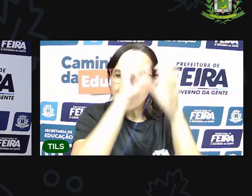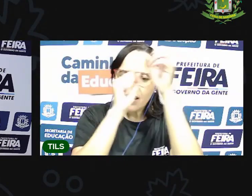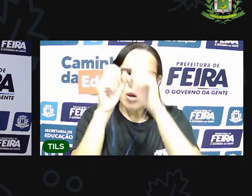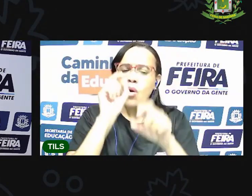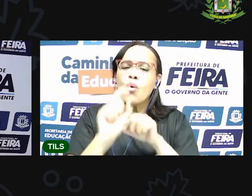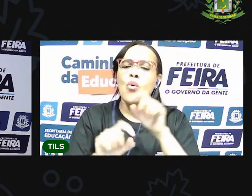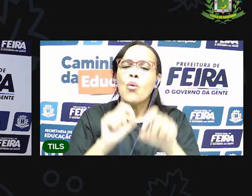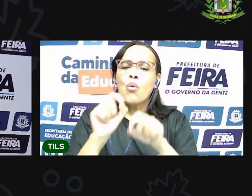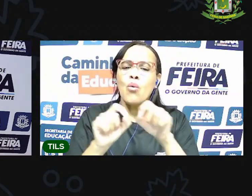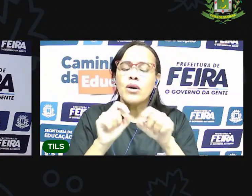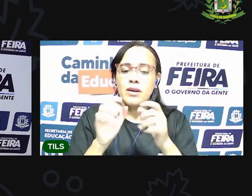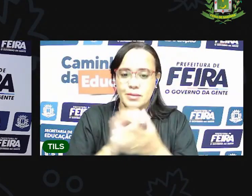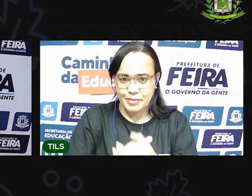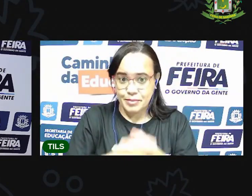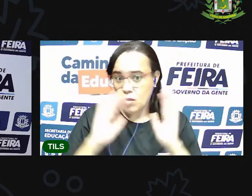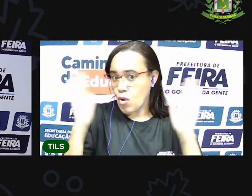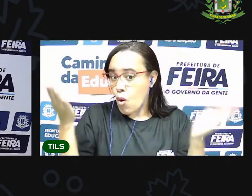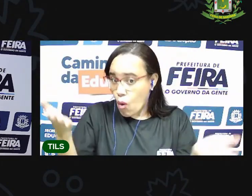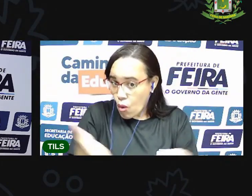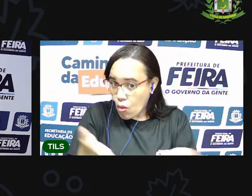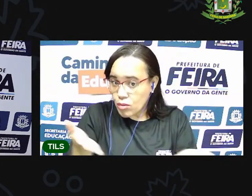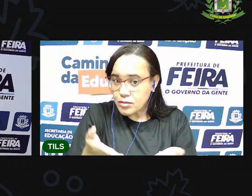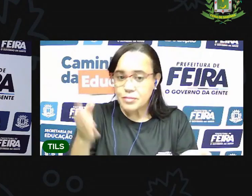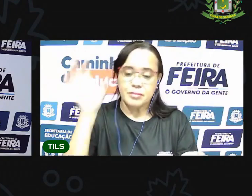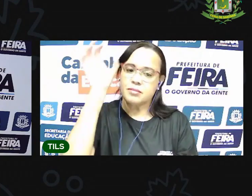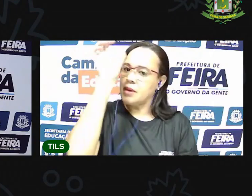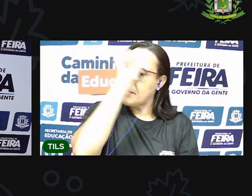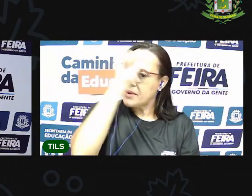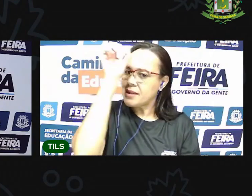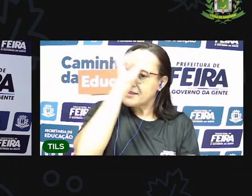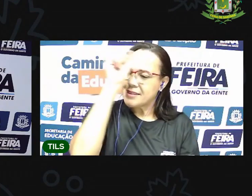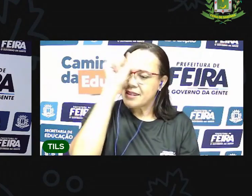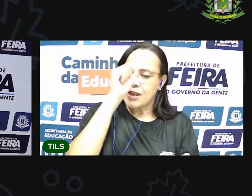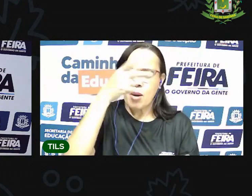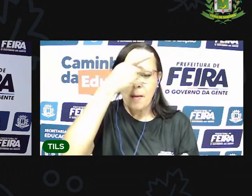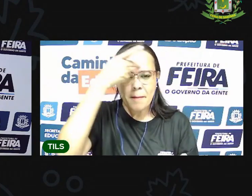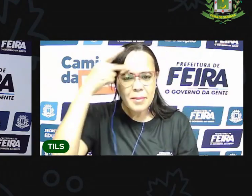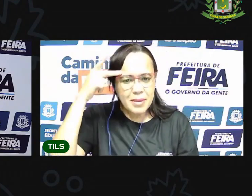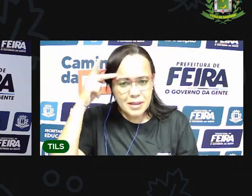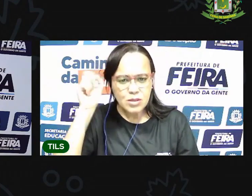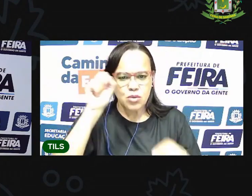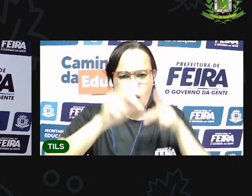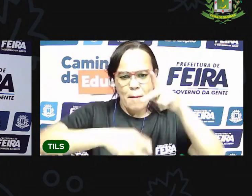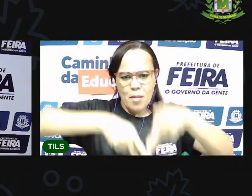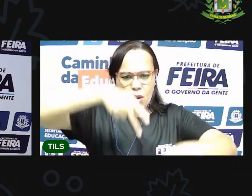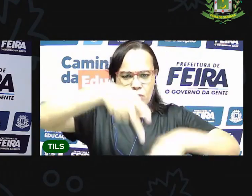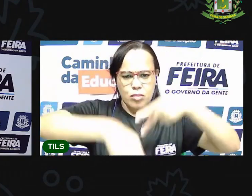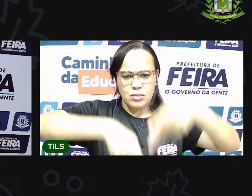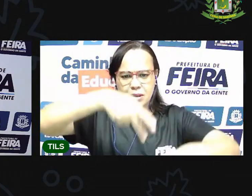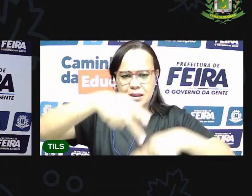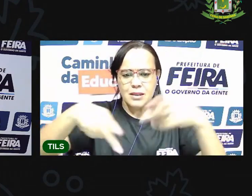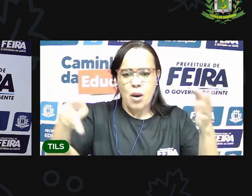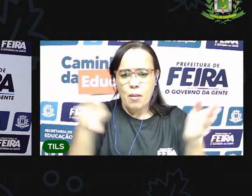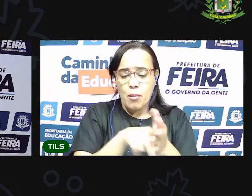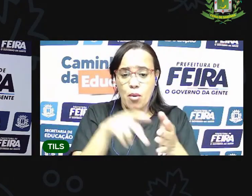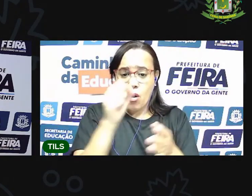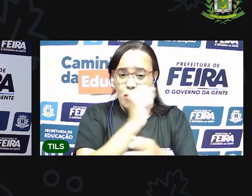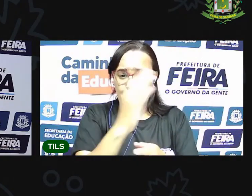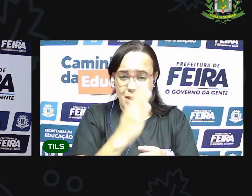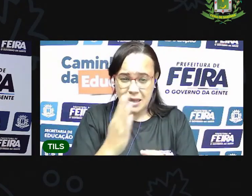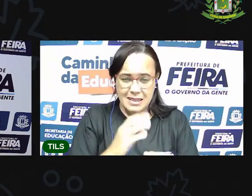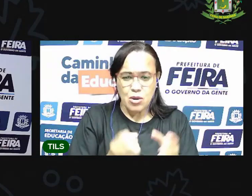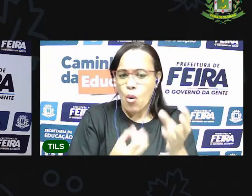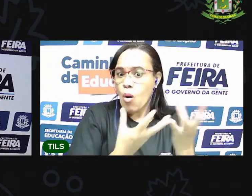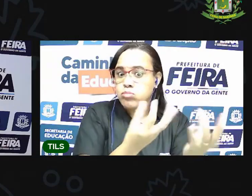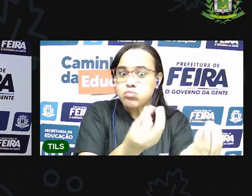Hoje, a gente aprendeu que a formação do povo brasileiro é diversa. Tem influências do povo indígena,